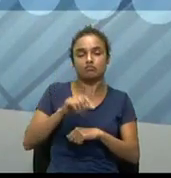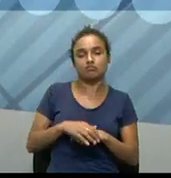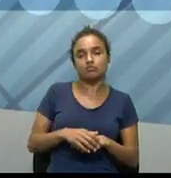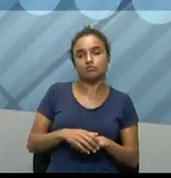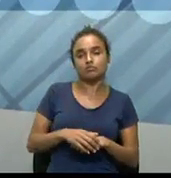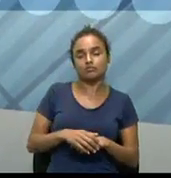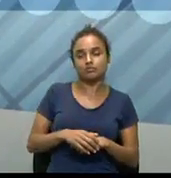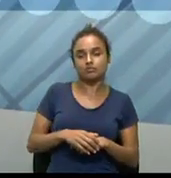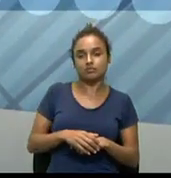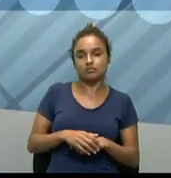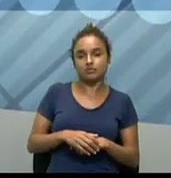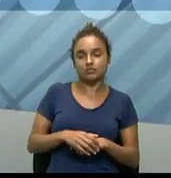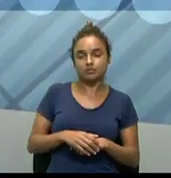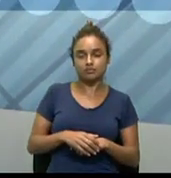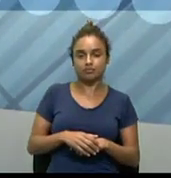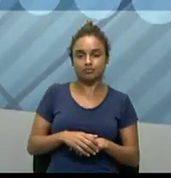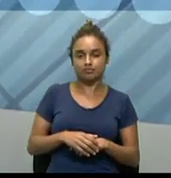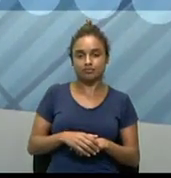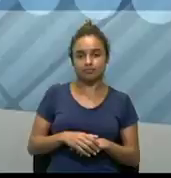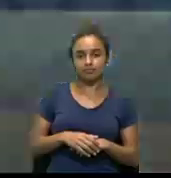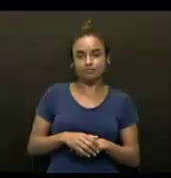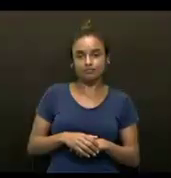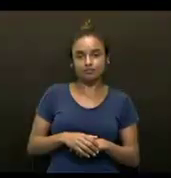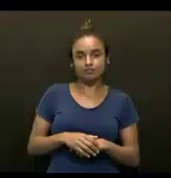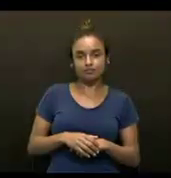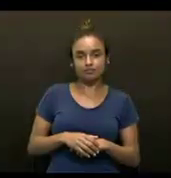a moeda virtual. Vamos lá.